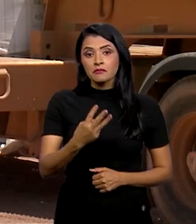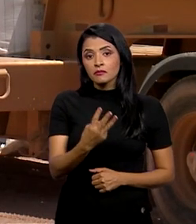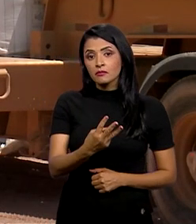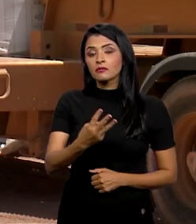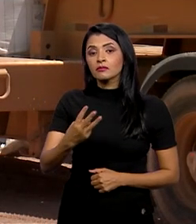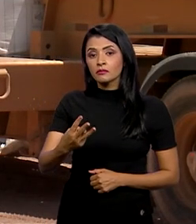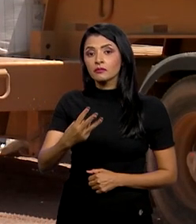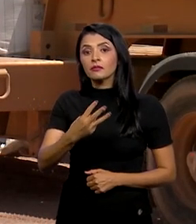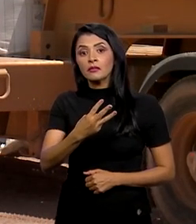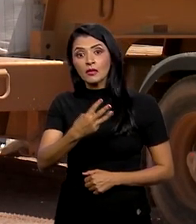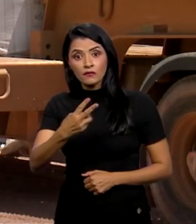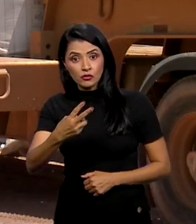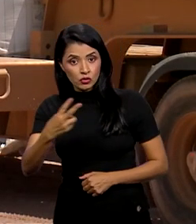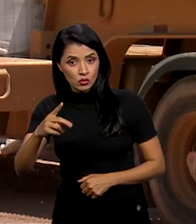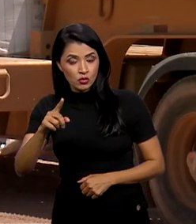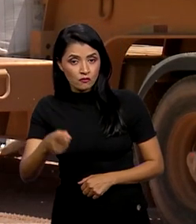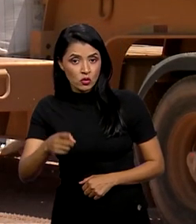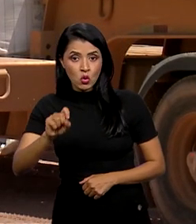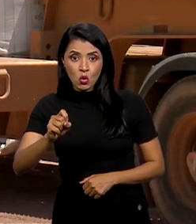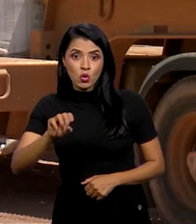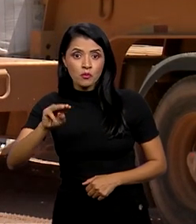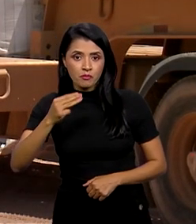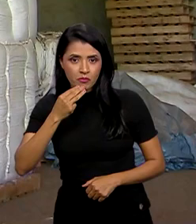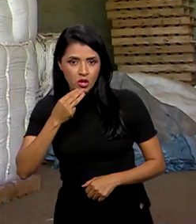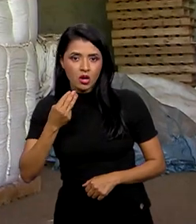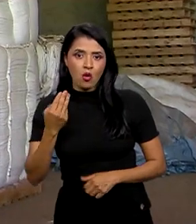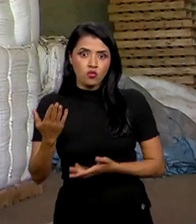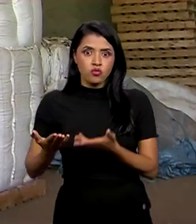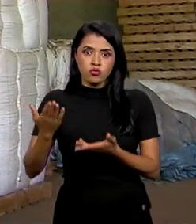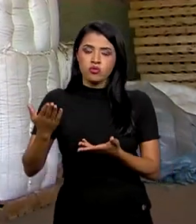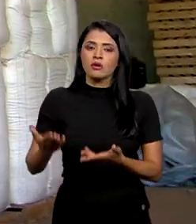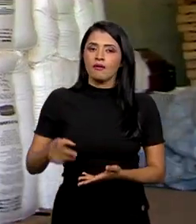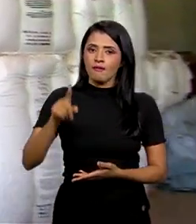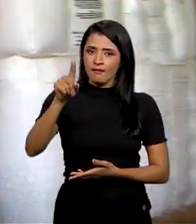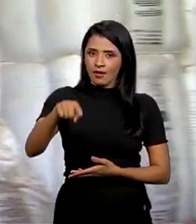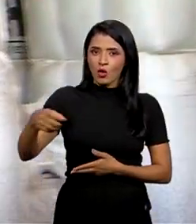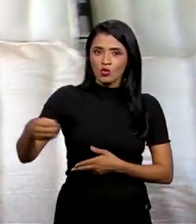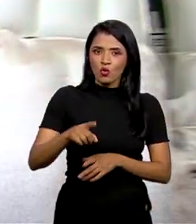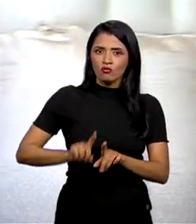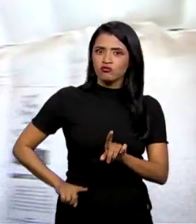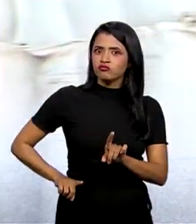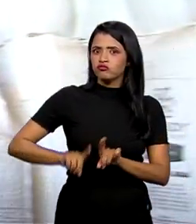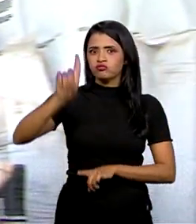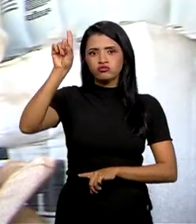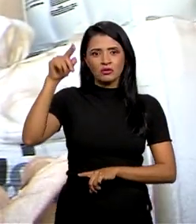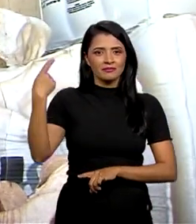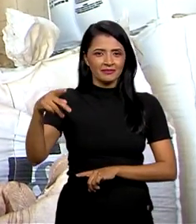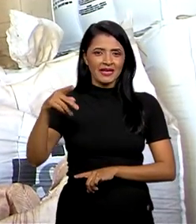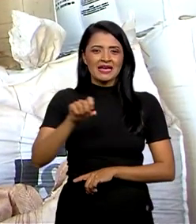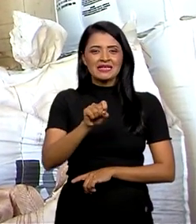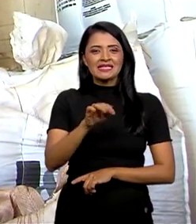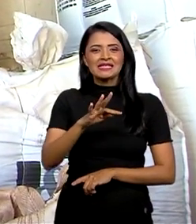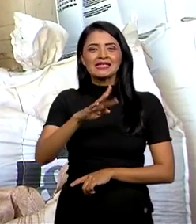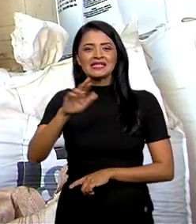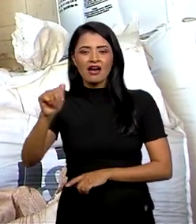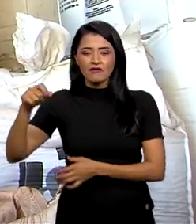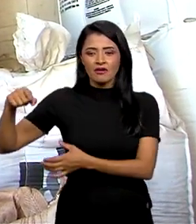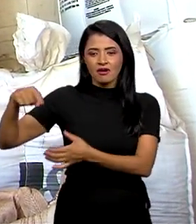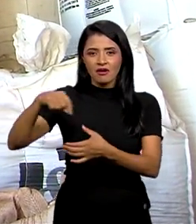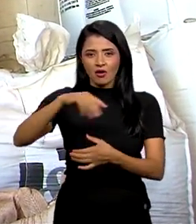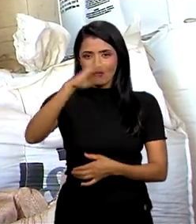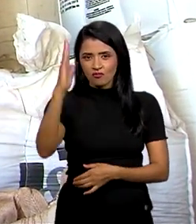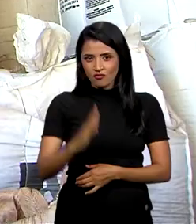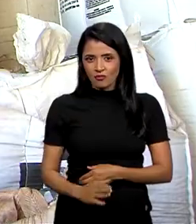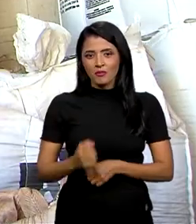322,8 milhões de toneladas. Esse é o novo recorde da safra de grãos no país